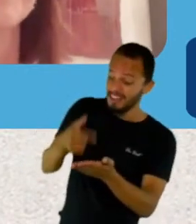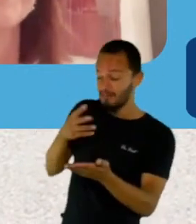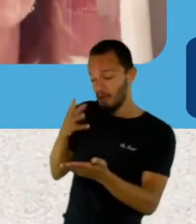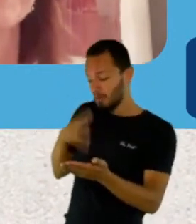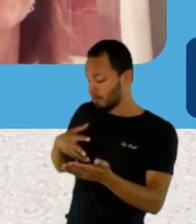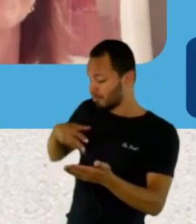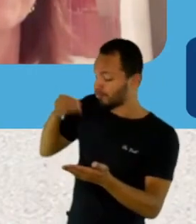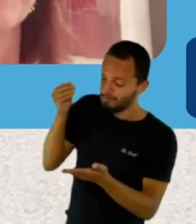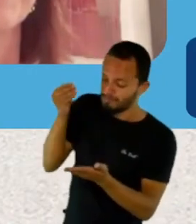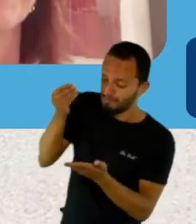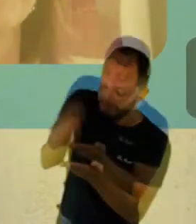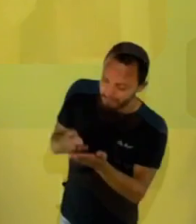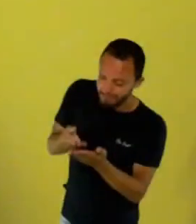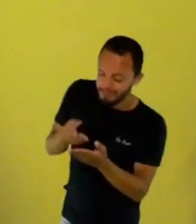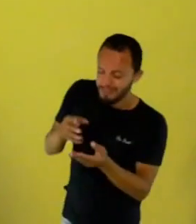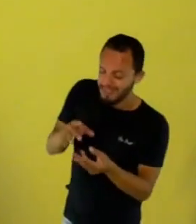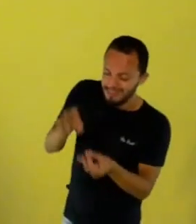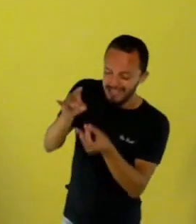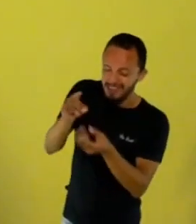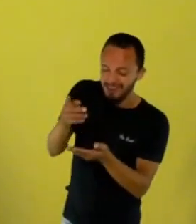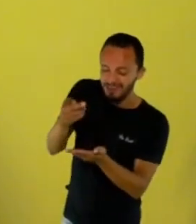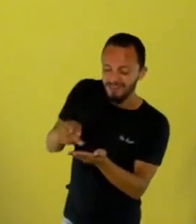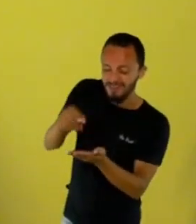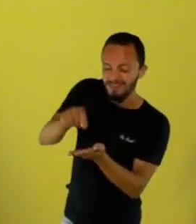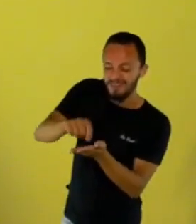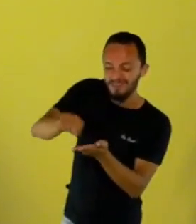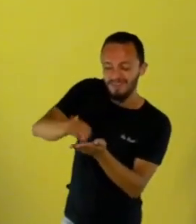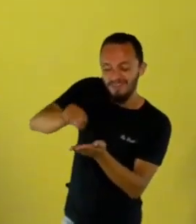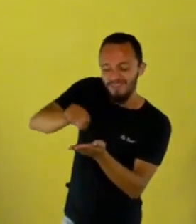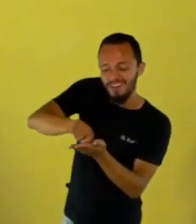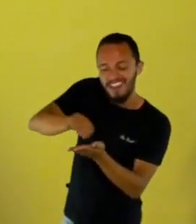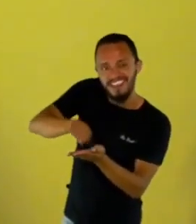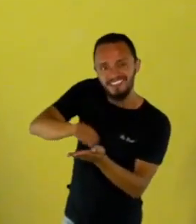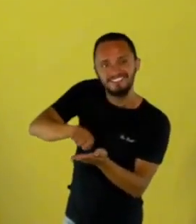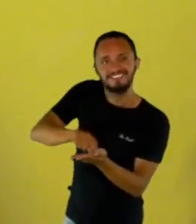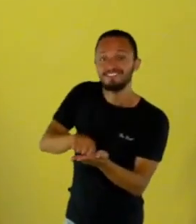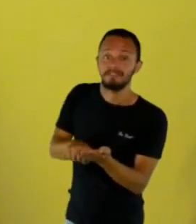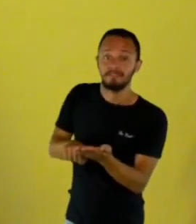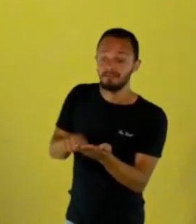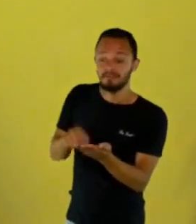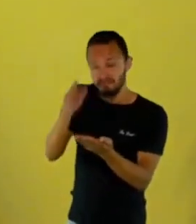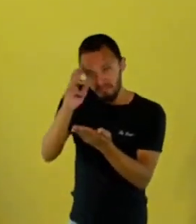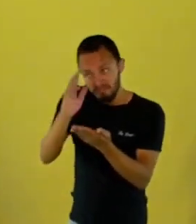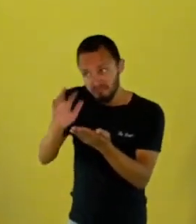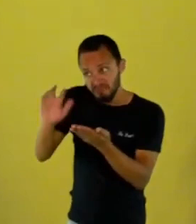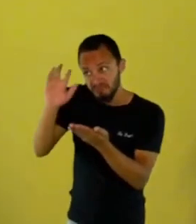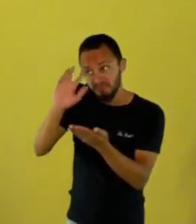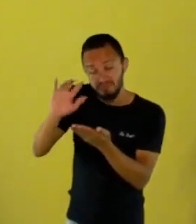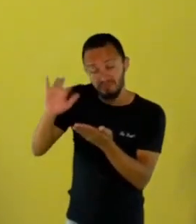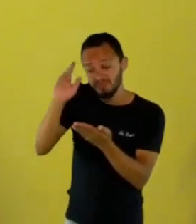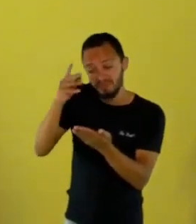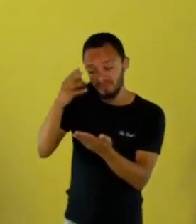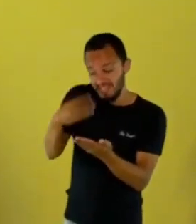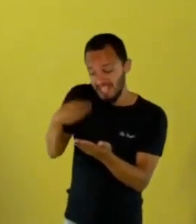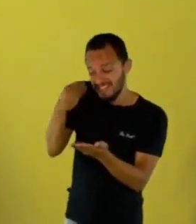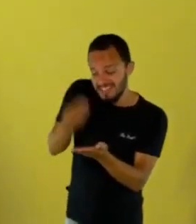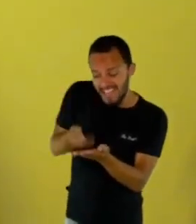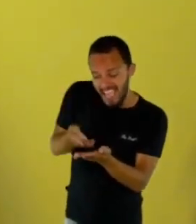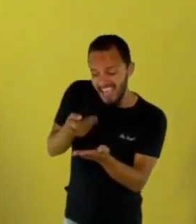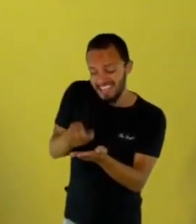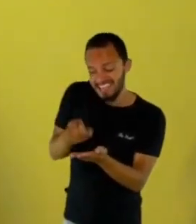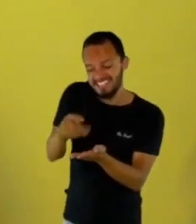Não, é maravilhoso o que a ficção permite, né? E muitos autores falam isso, né? Da vida própria que o